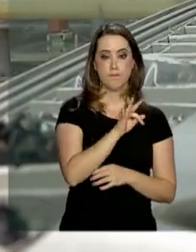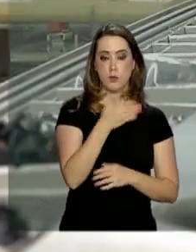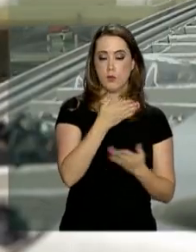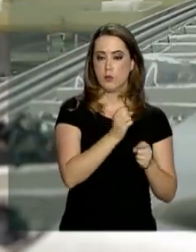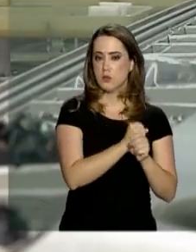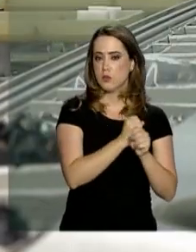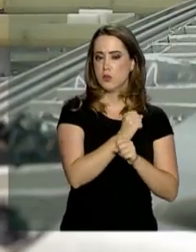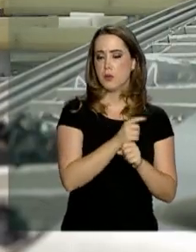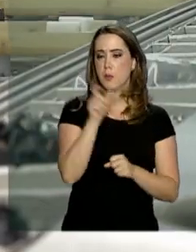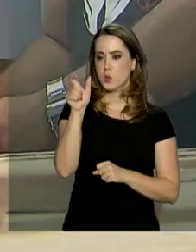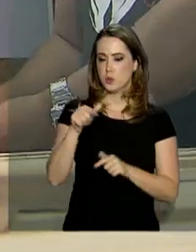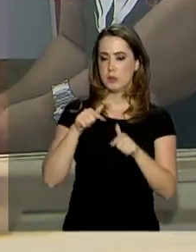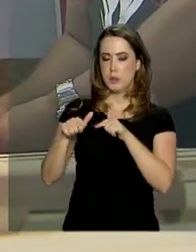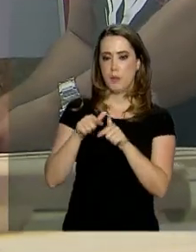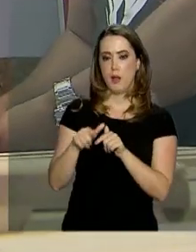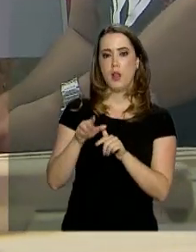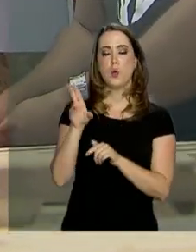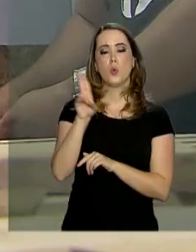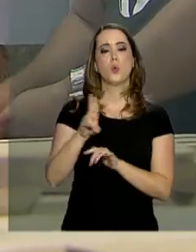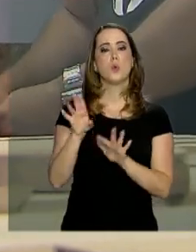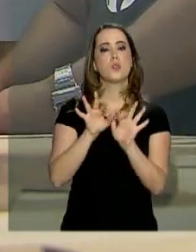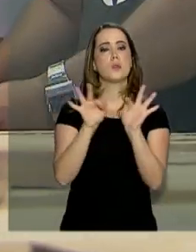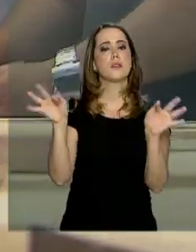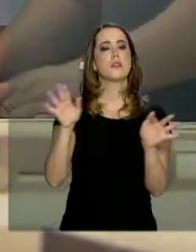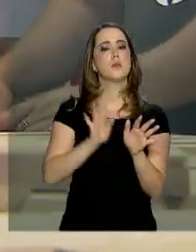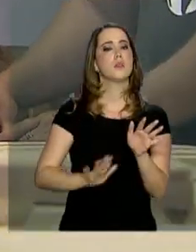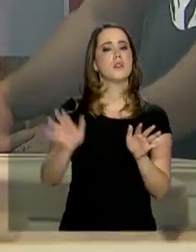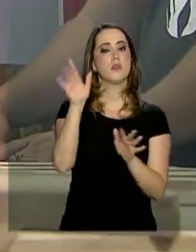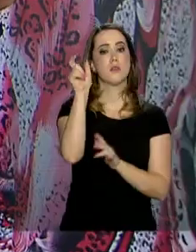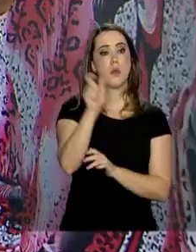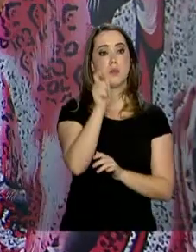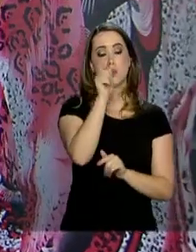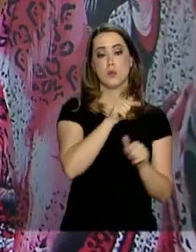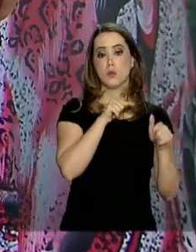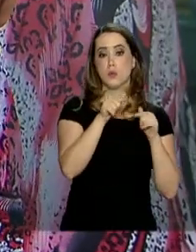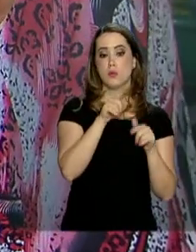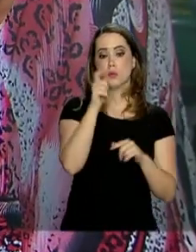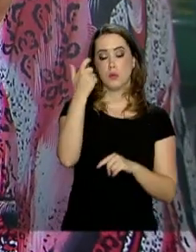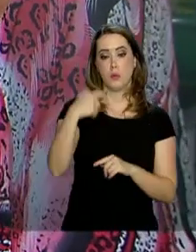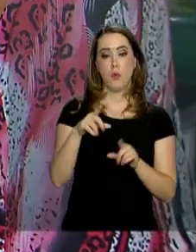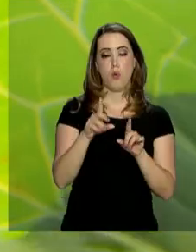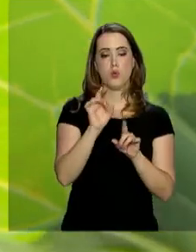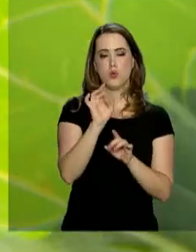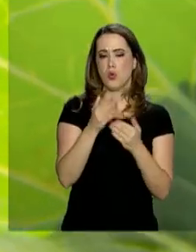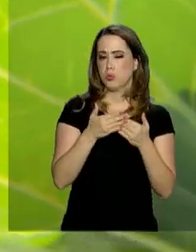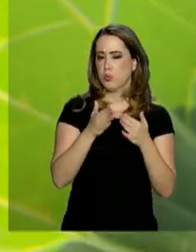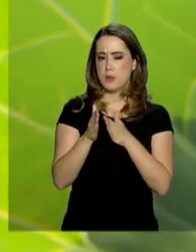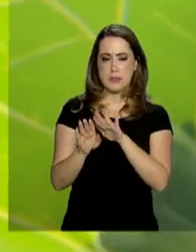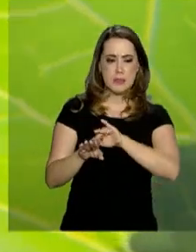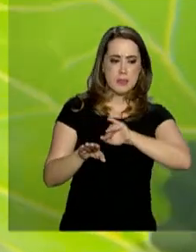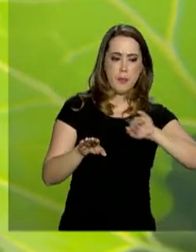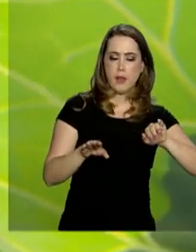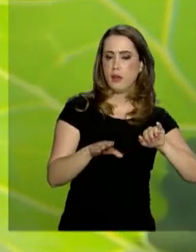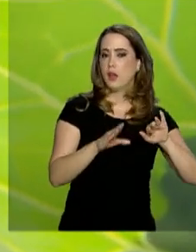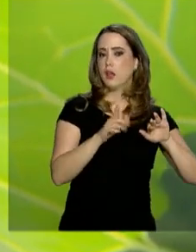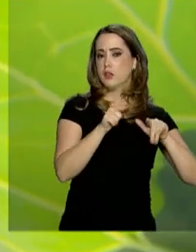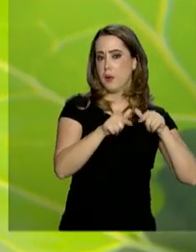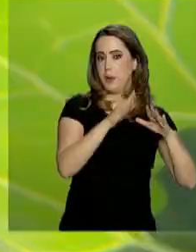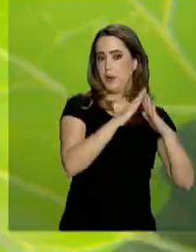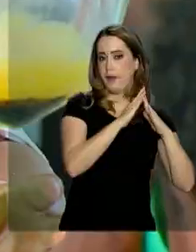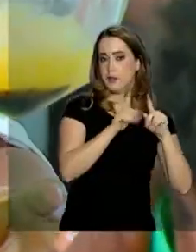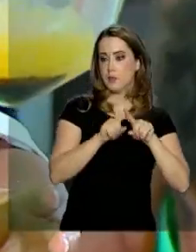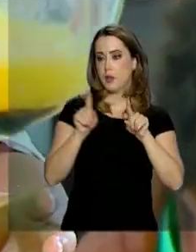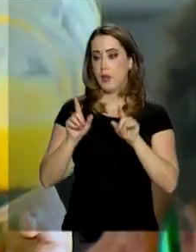optou pelo Simples Nacional, os empregadores pessoa física, exceto doméstico, o produtor rural pessoa